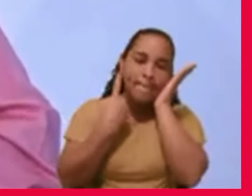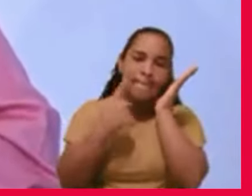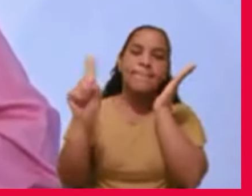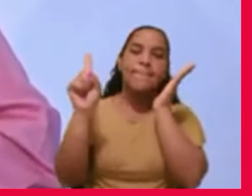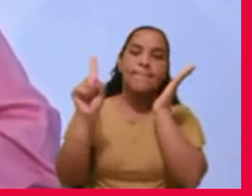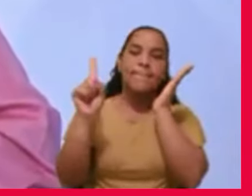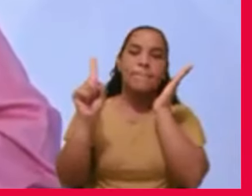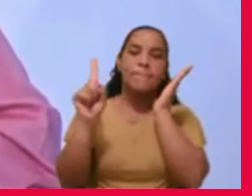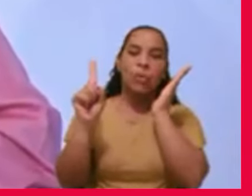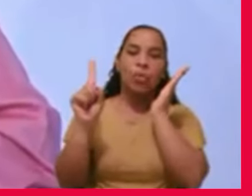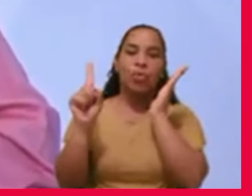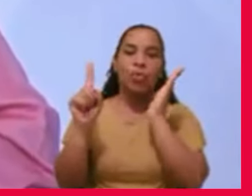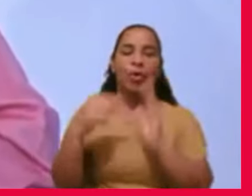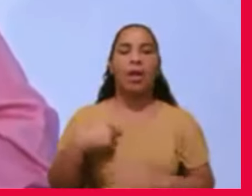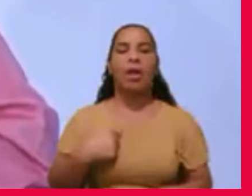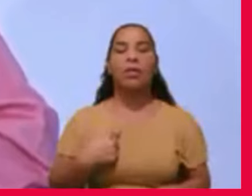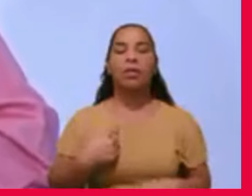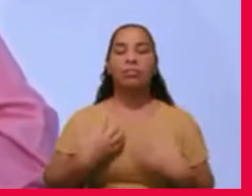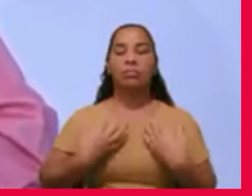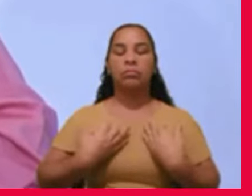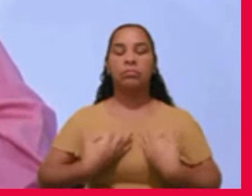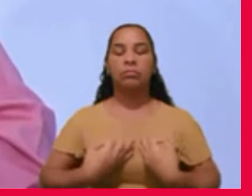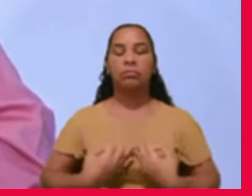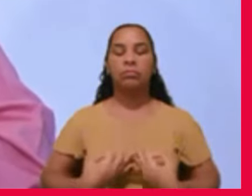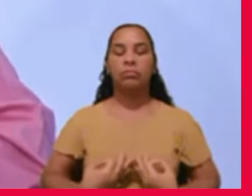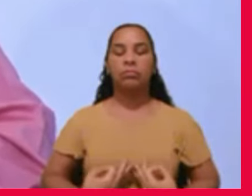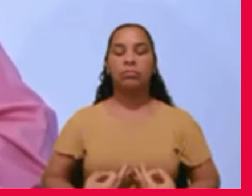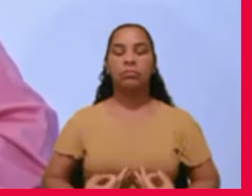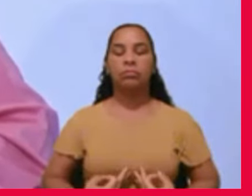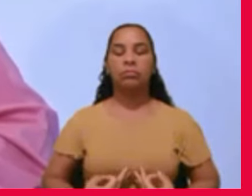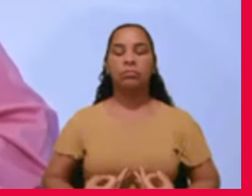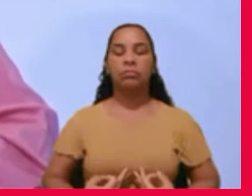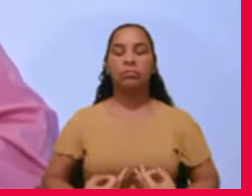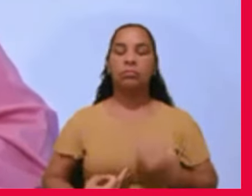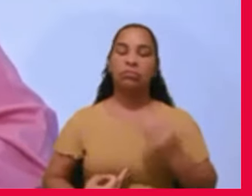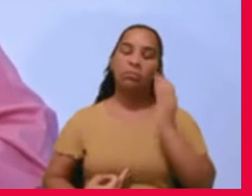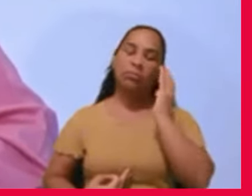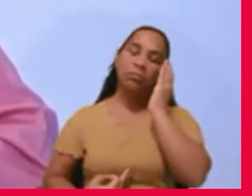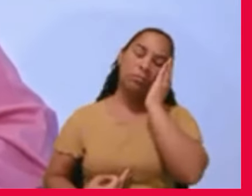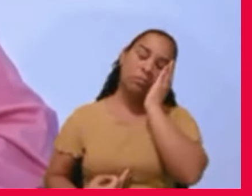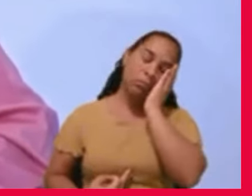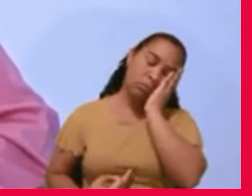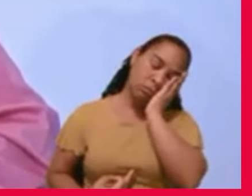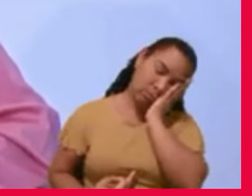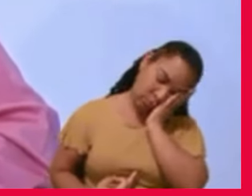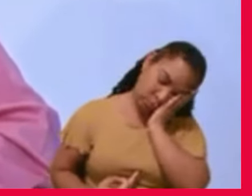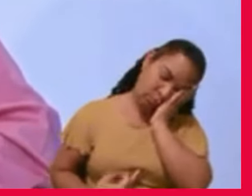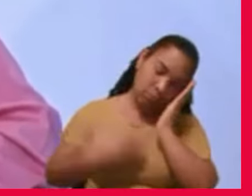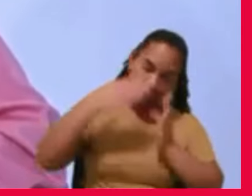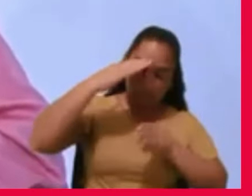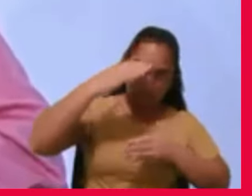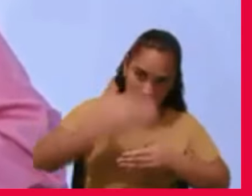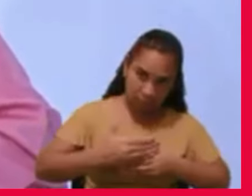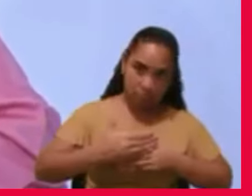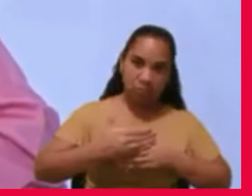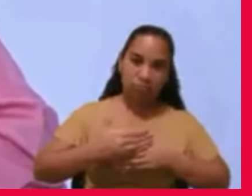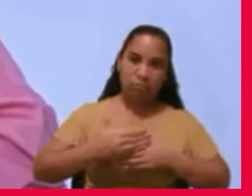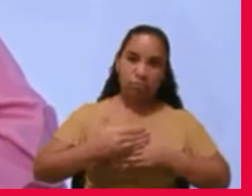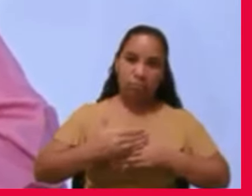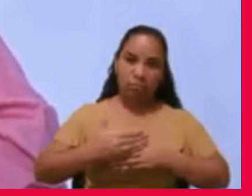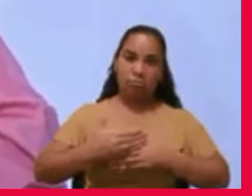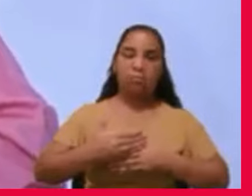fiz a meditação para entrar em estado de sono, sono provocado.